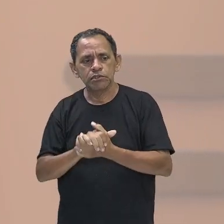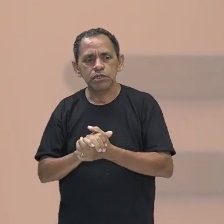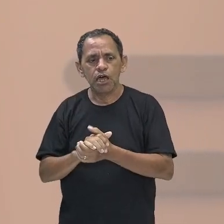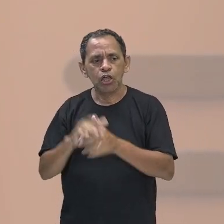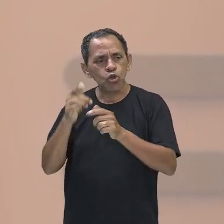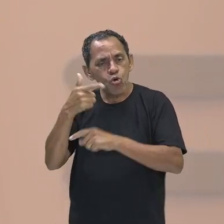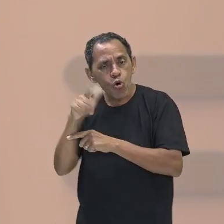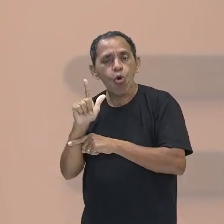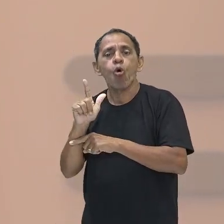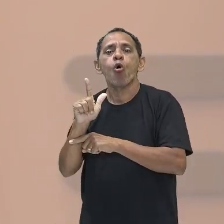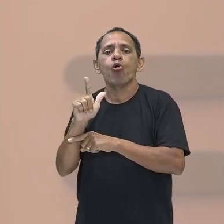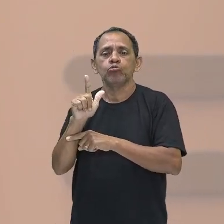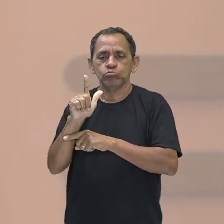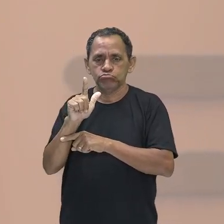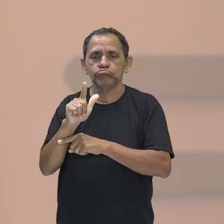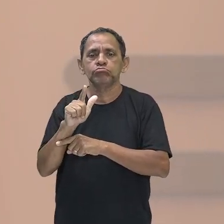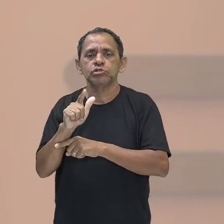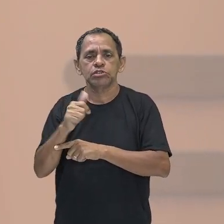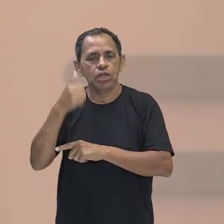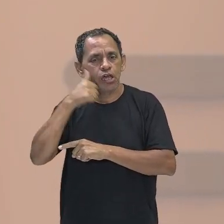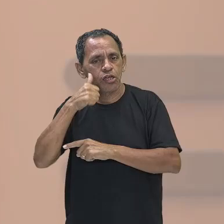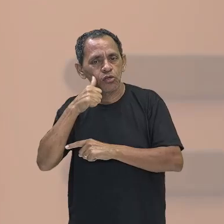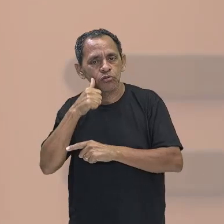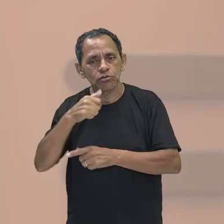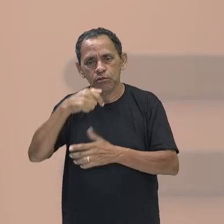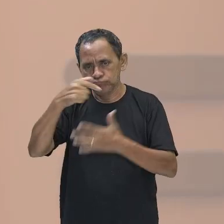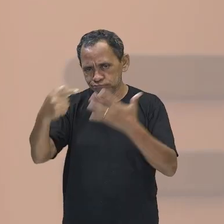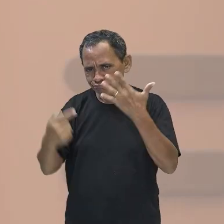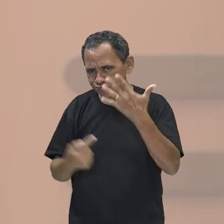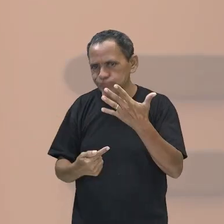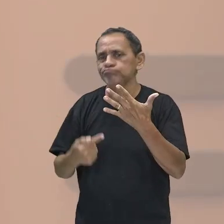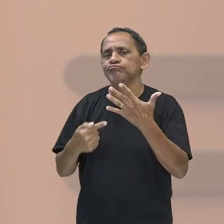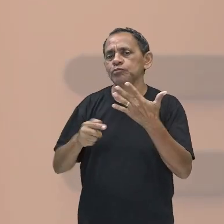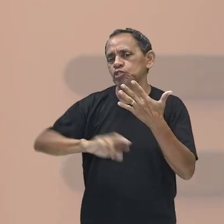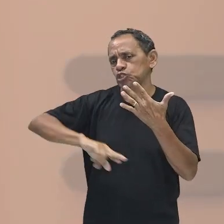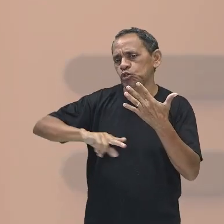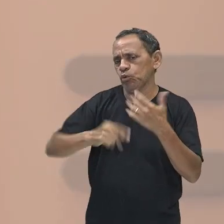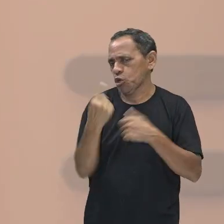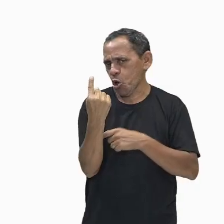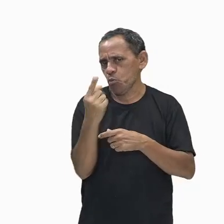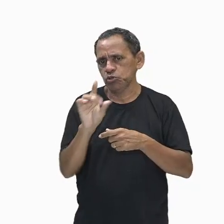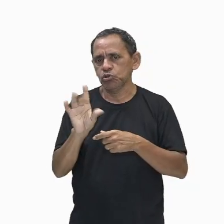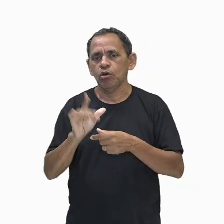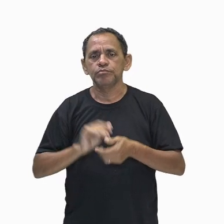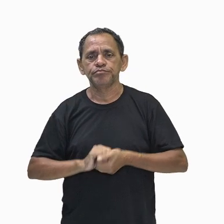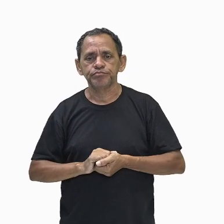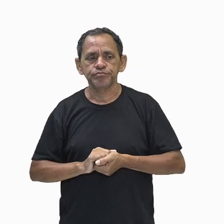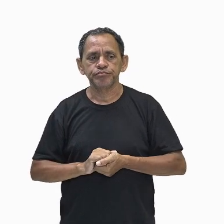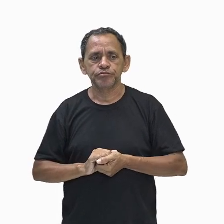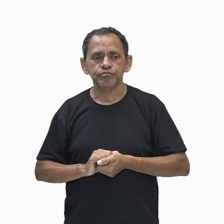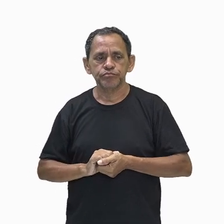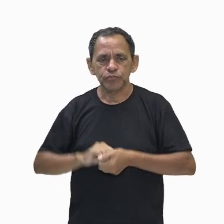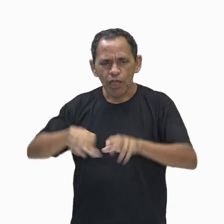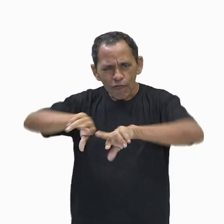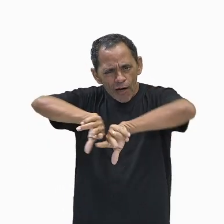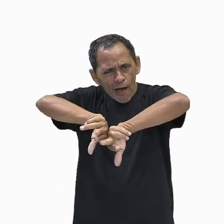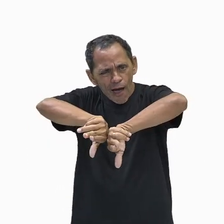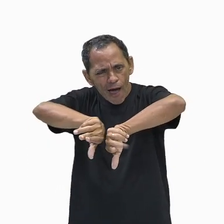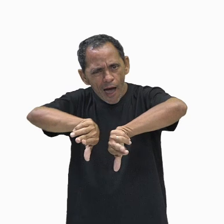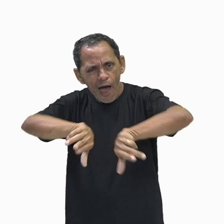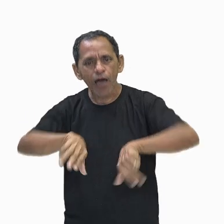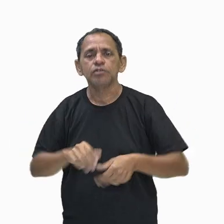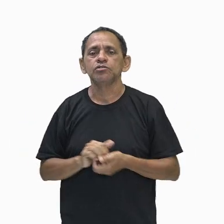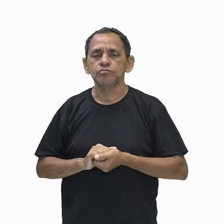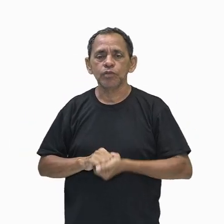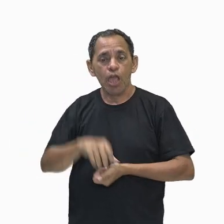com outras, né, das suas esposas, porque não era somente uma. Então, olha só, os egípcios também desenvolveram